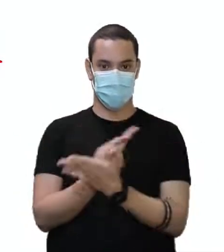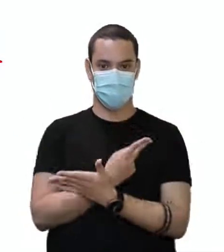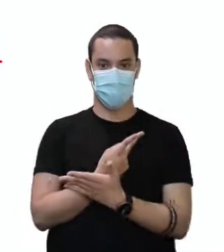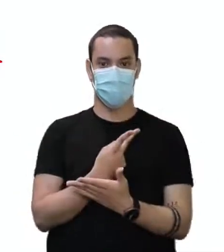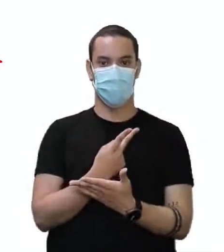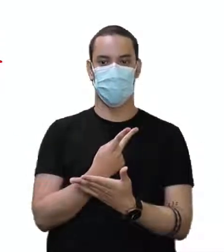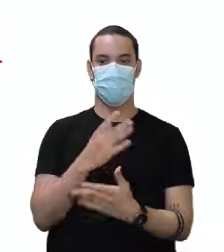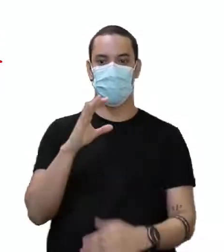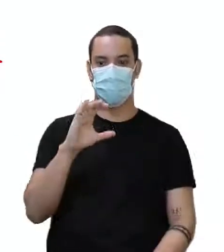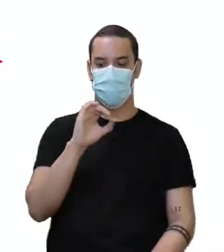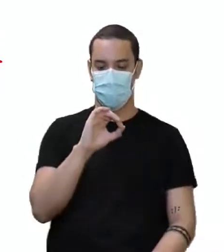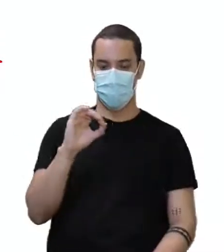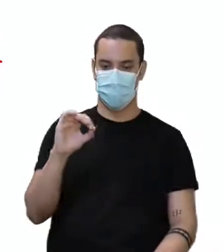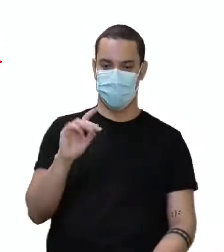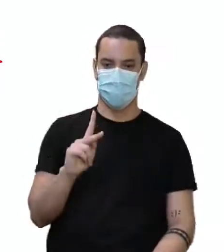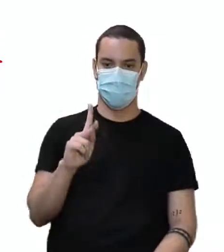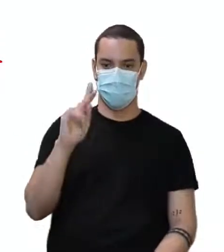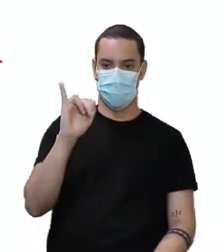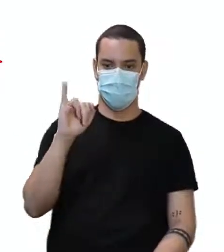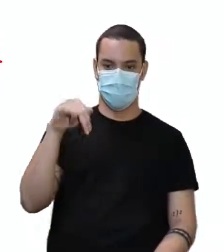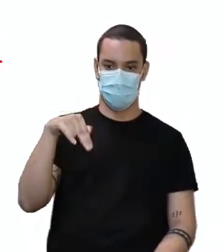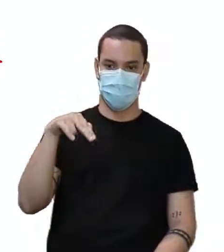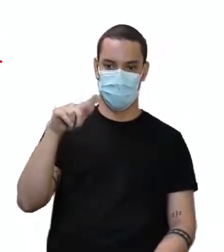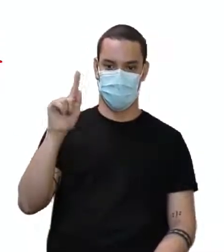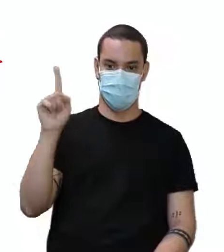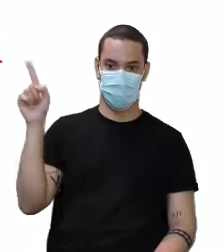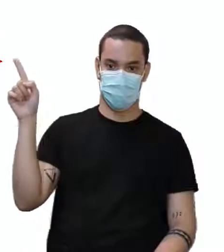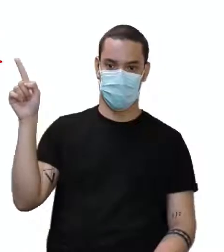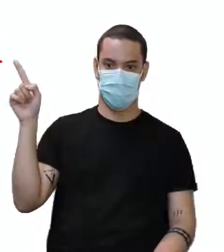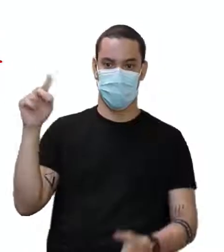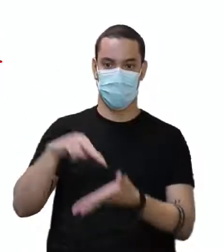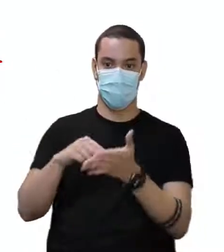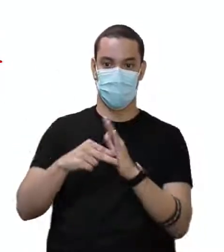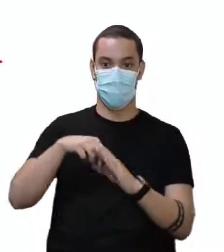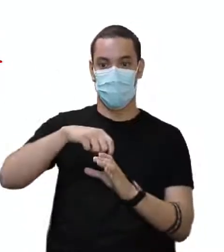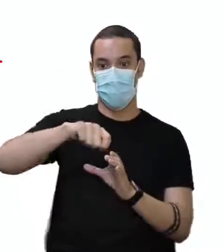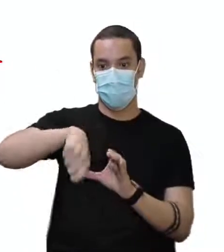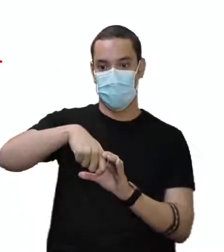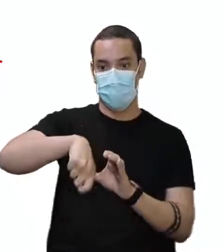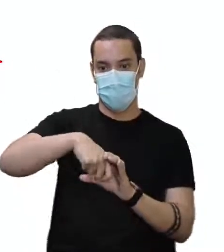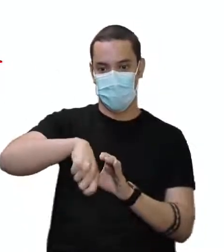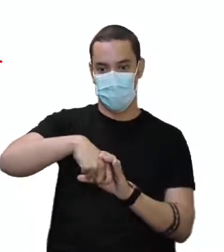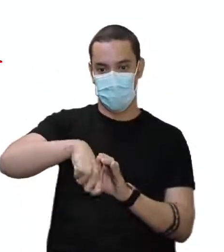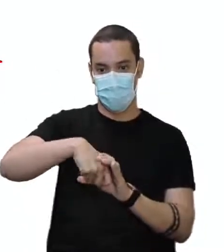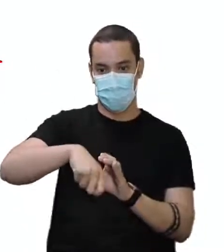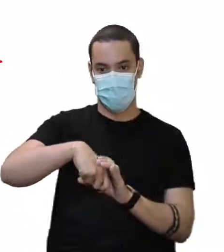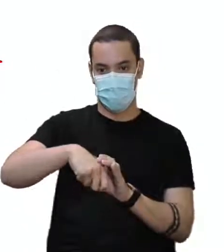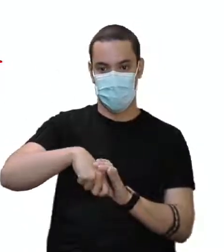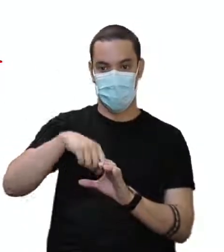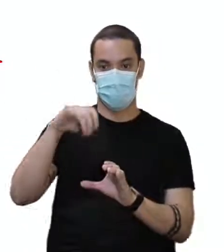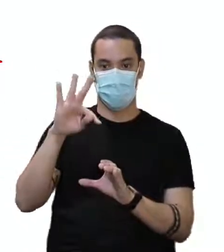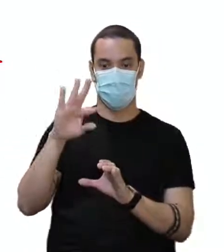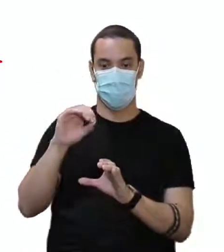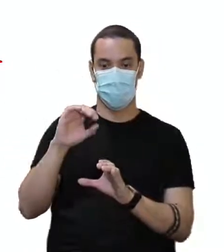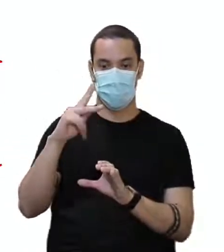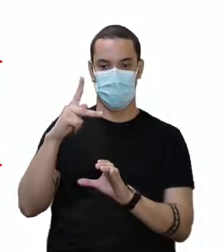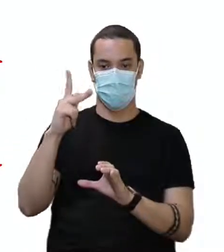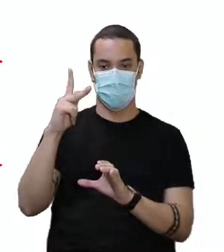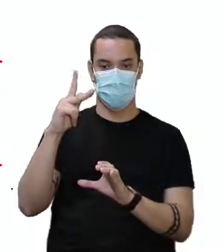Então o verbo cook, que é cozinhar, que veio lá do verbo na forma base, to cook,